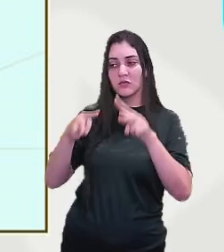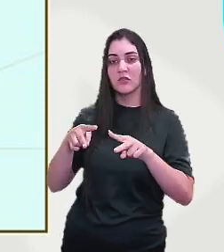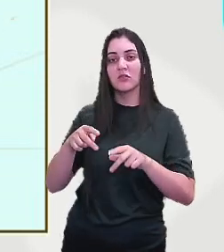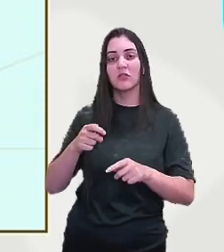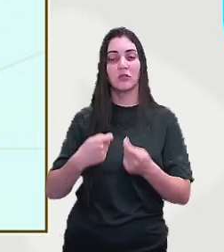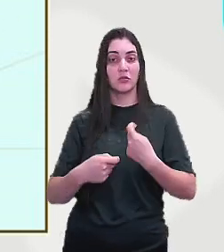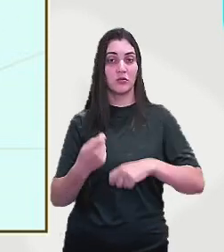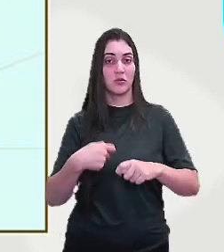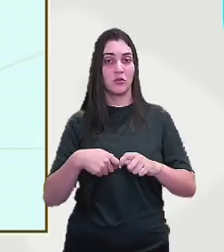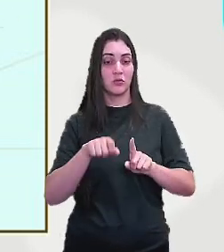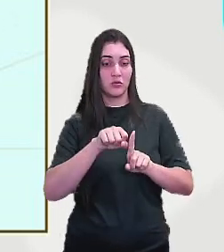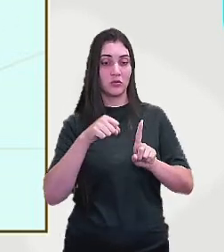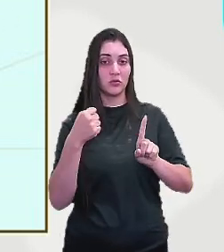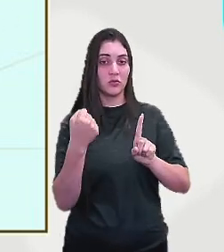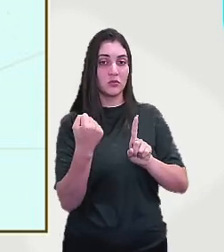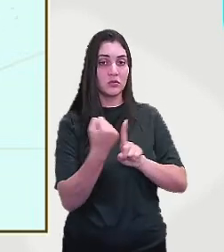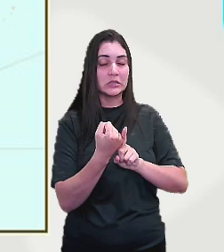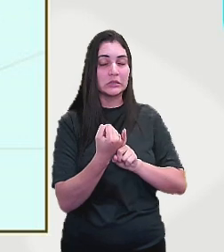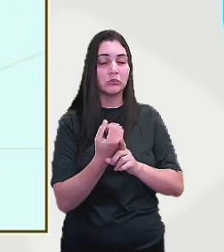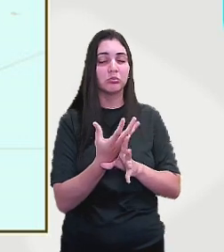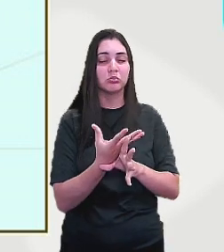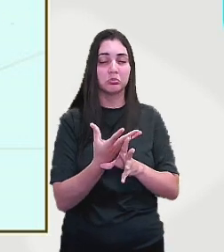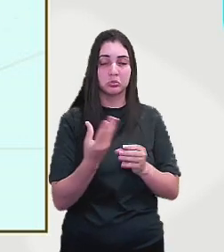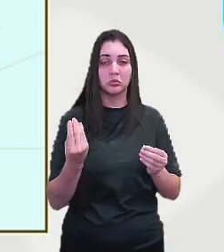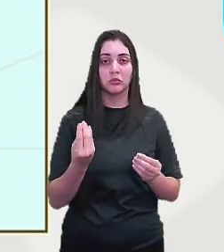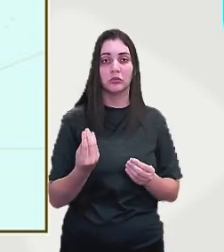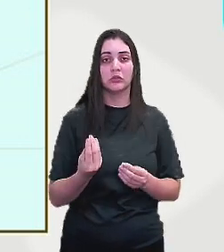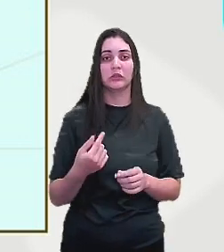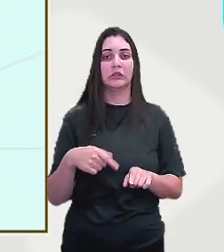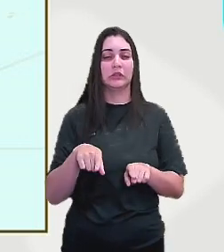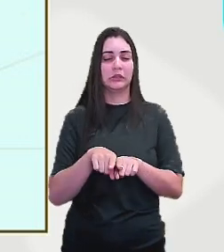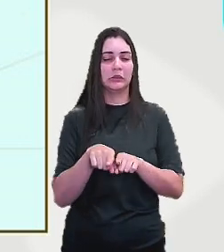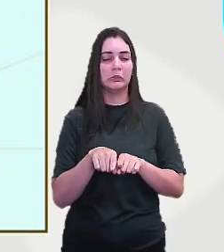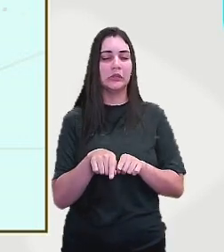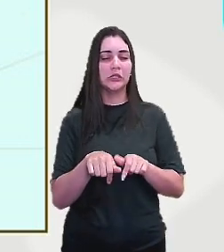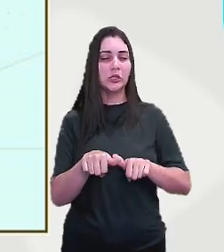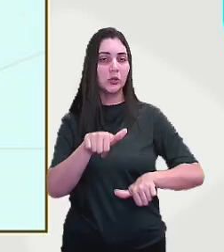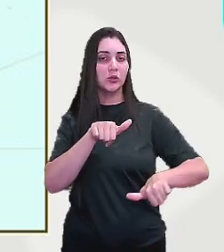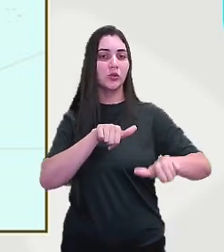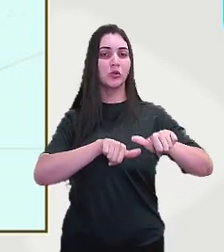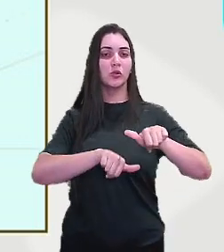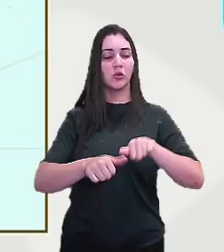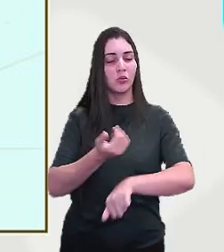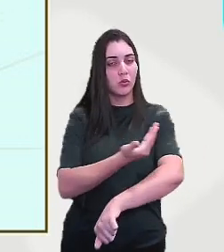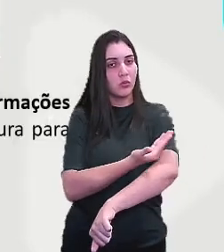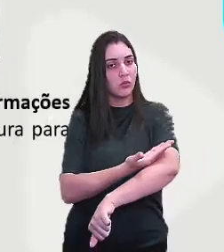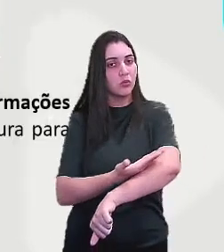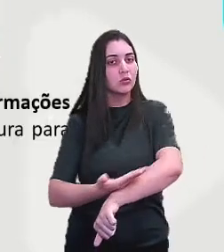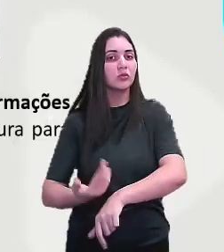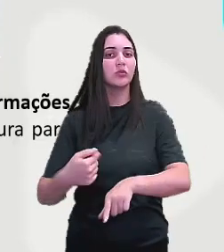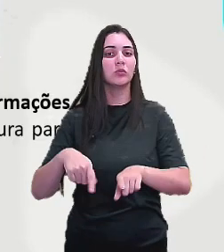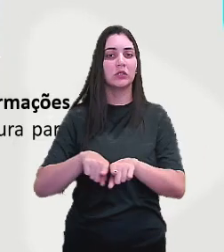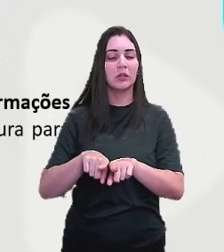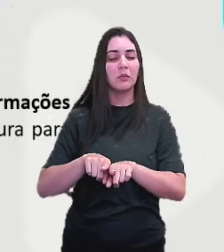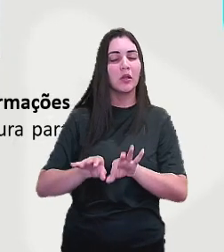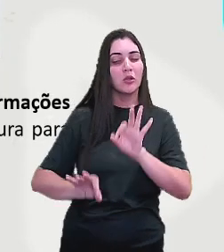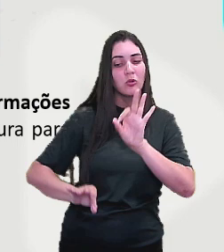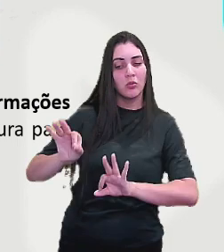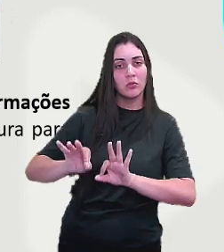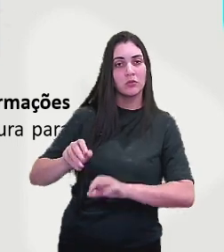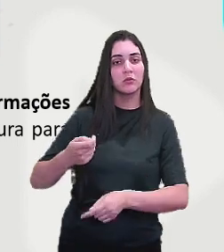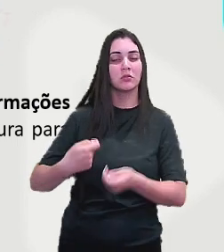social, enorme. E mudou-se costumes, mudou-se organização administrativa.